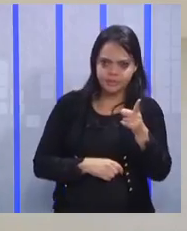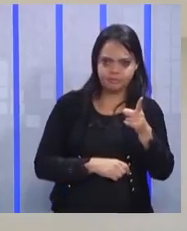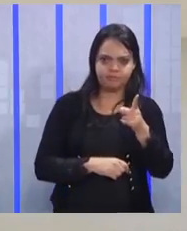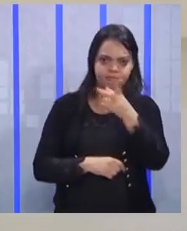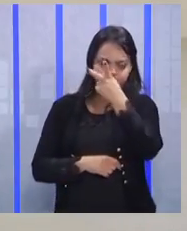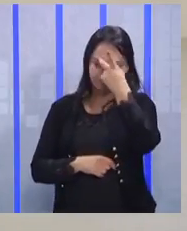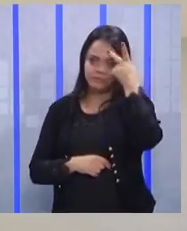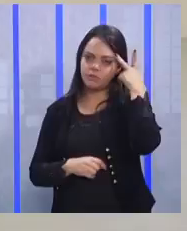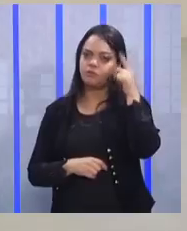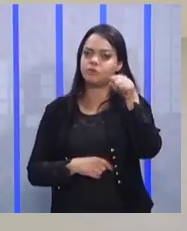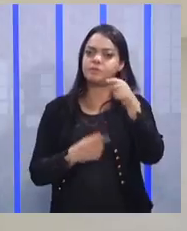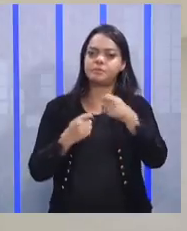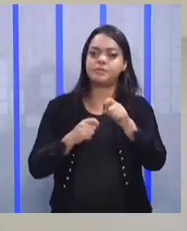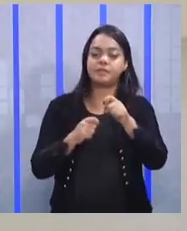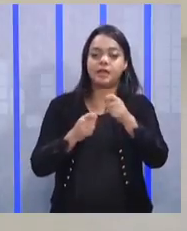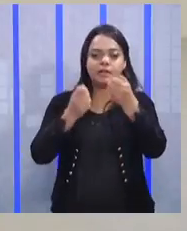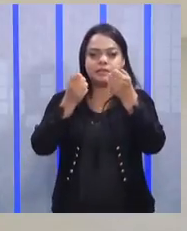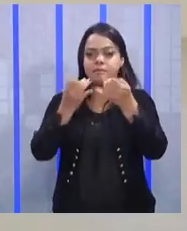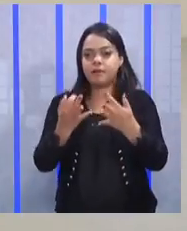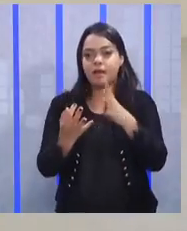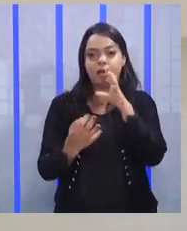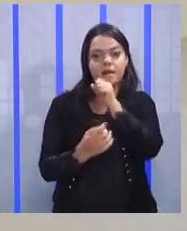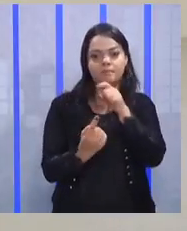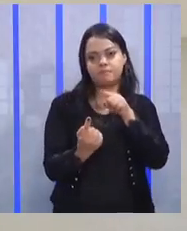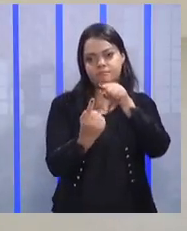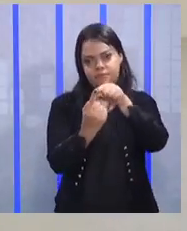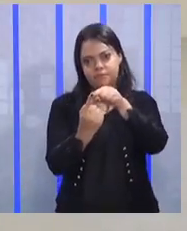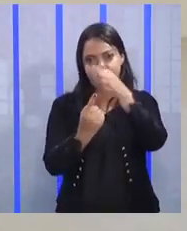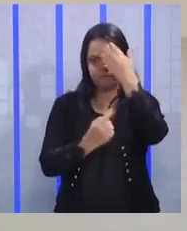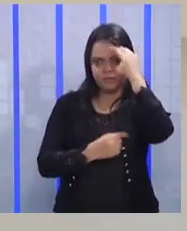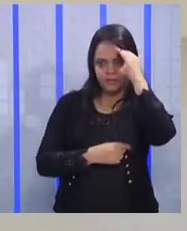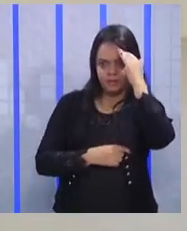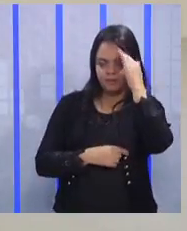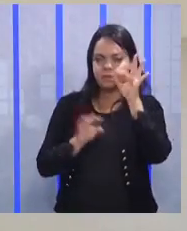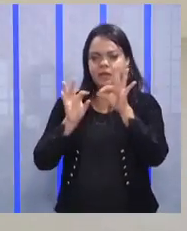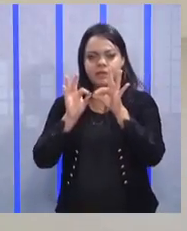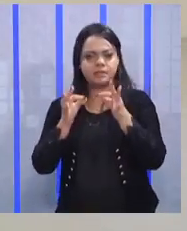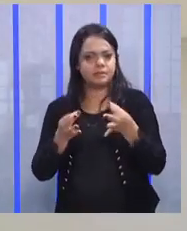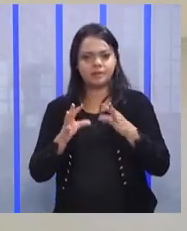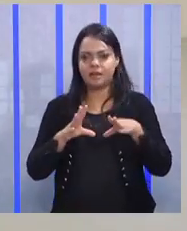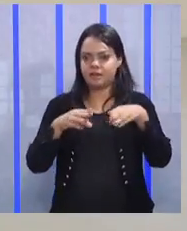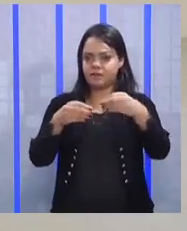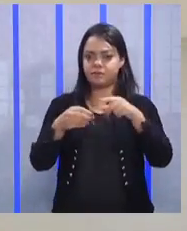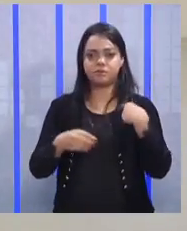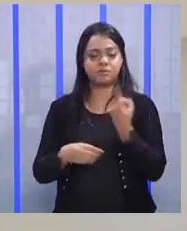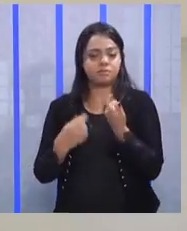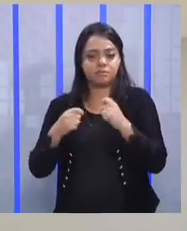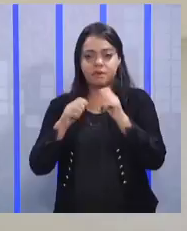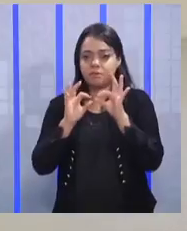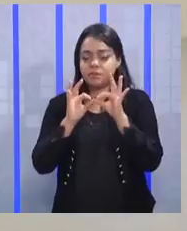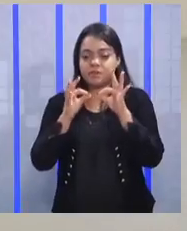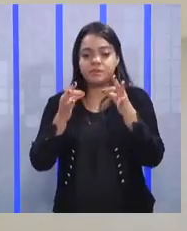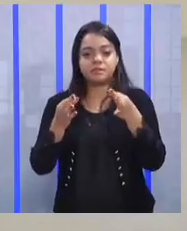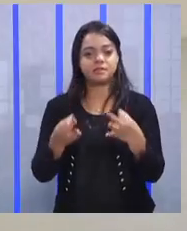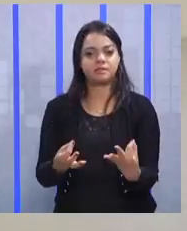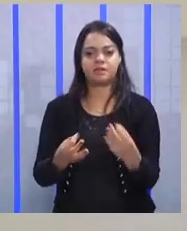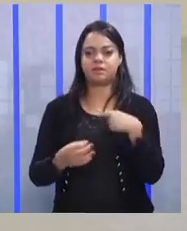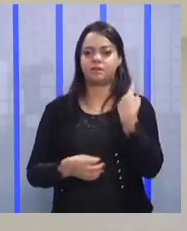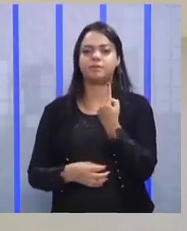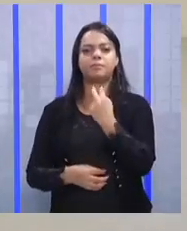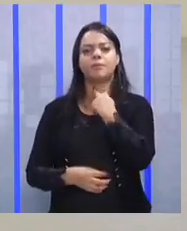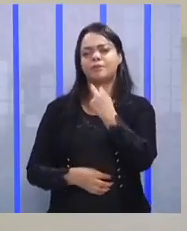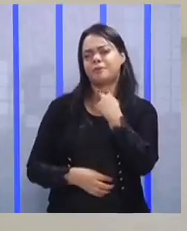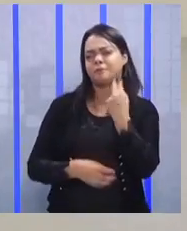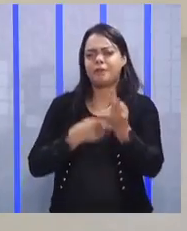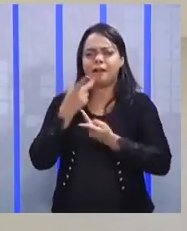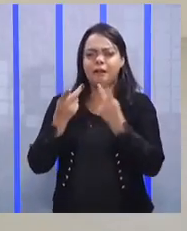Aí você tem que ser objetivo para o cara entender o que ele tem que fazer. E a simplicidade é em tudo, né, gente? Vamos simplificar e não usar muitas palavras